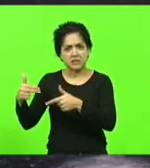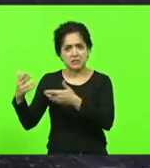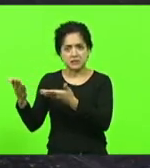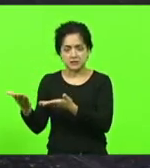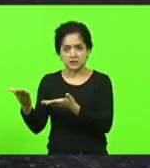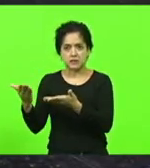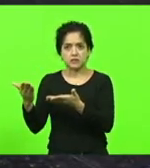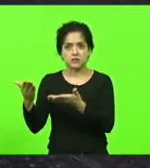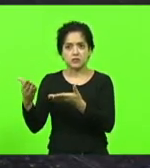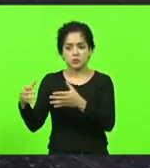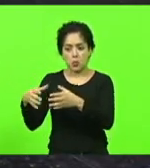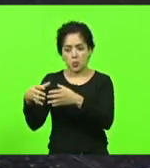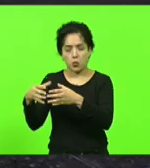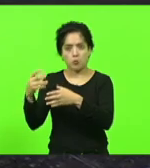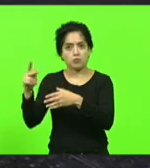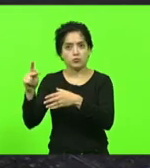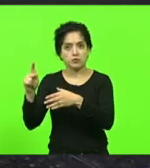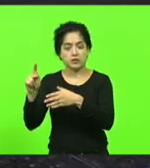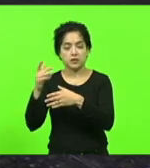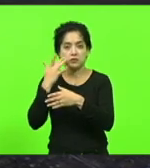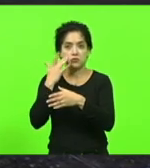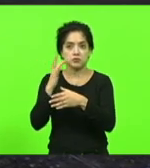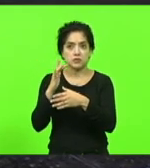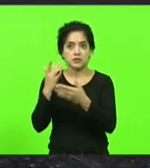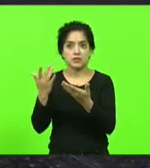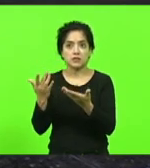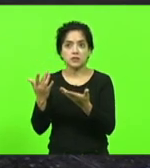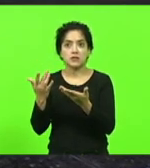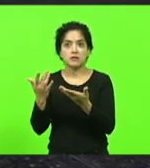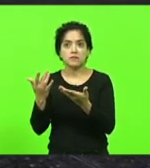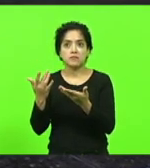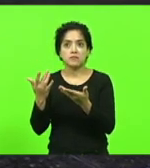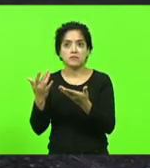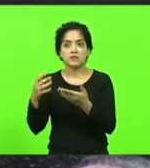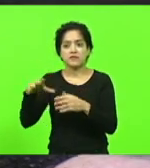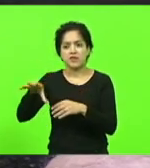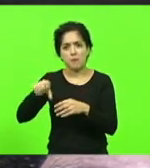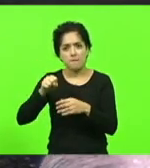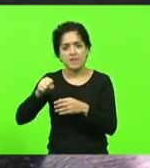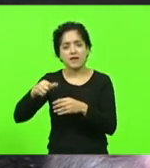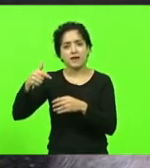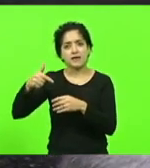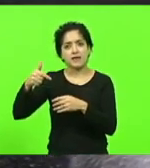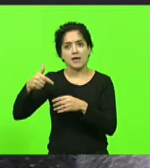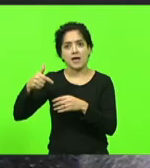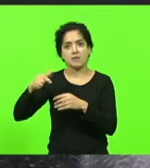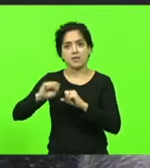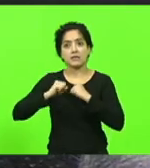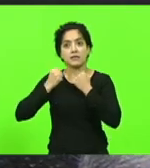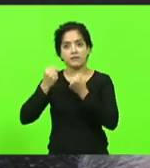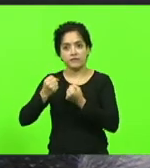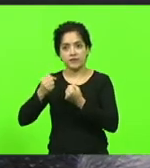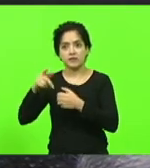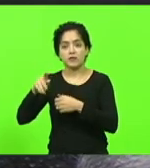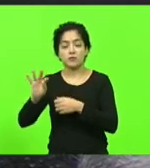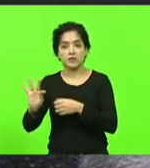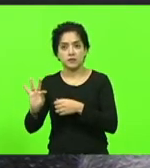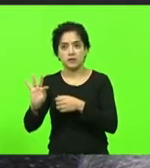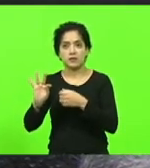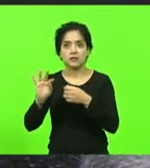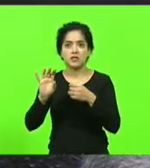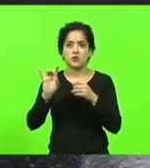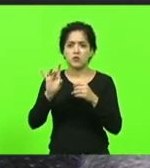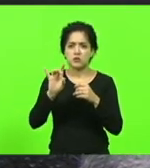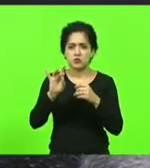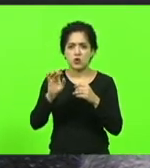mili sei lá que nome você queira dar deveriam pegar em armas em defesa do governo petista. Então apenas para pontuar